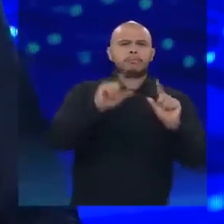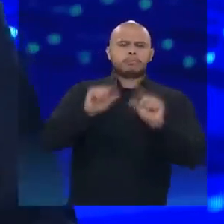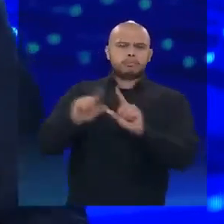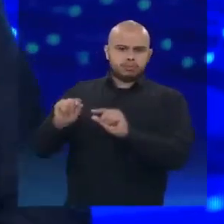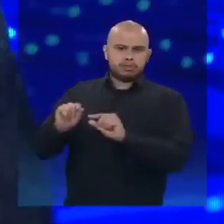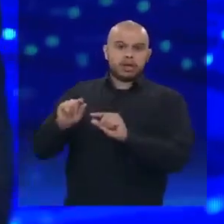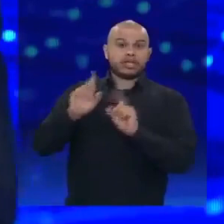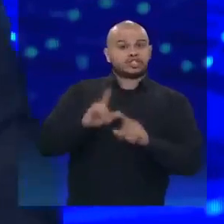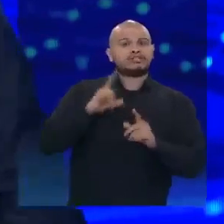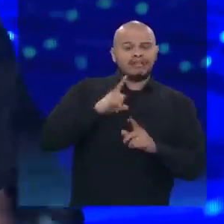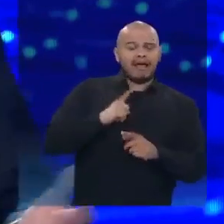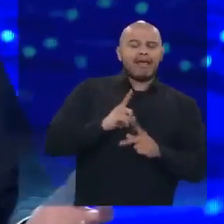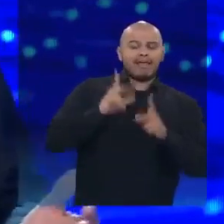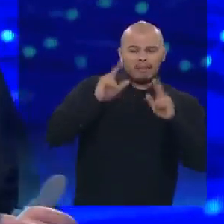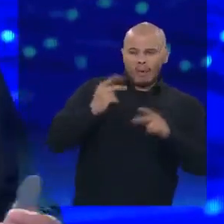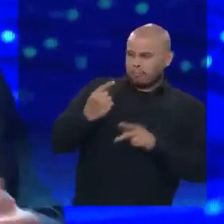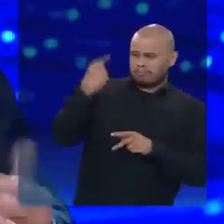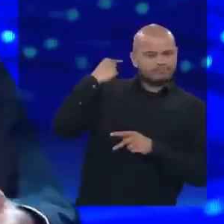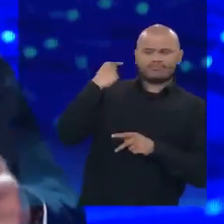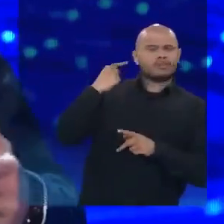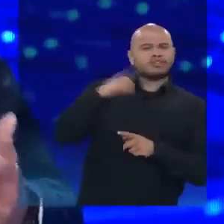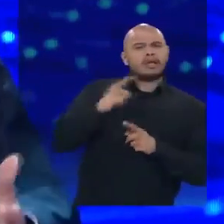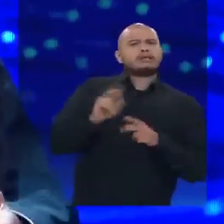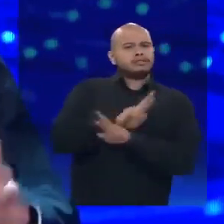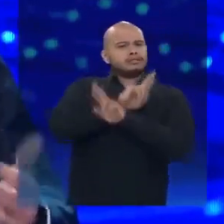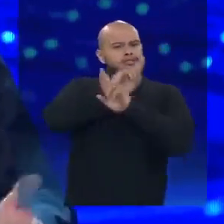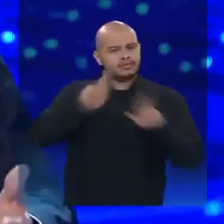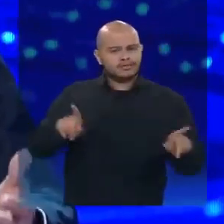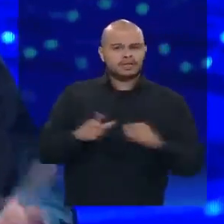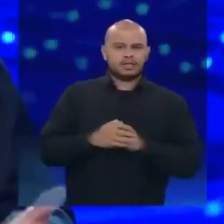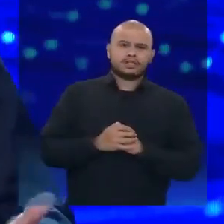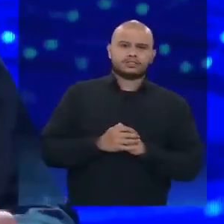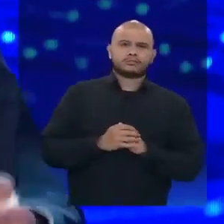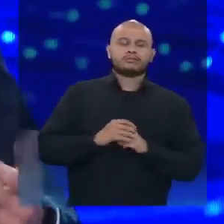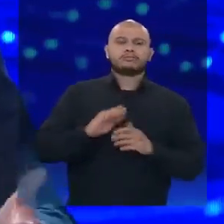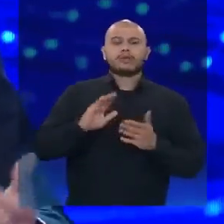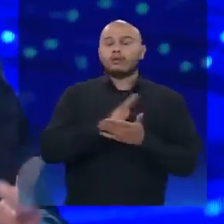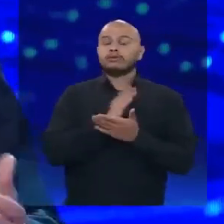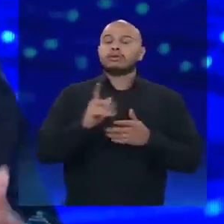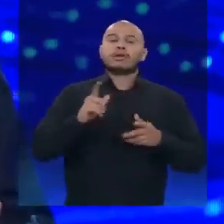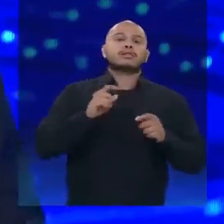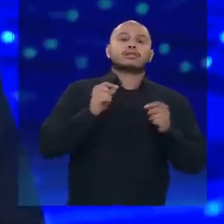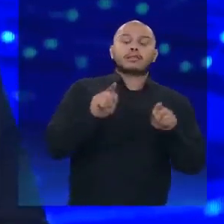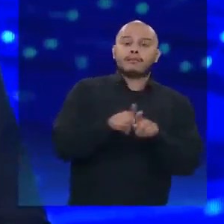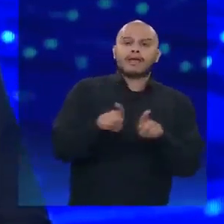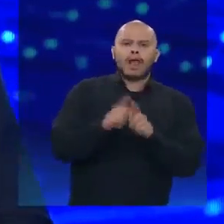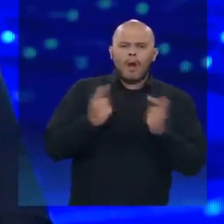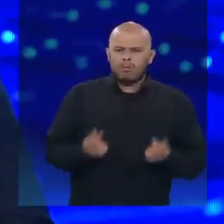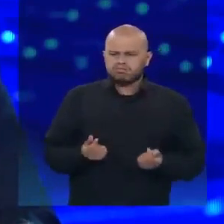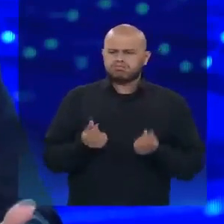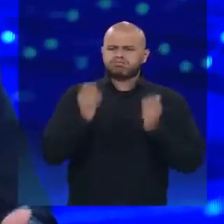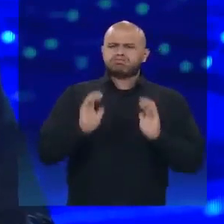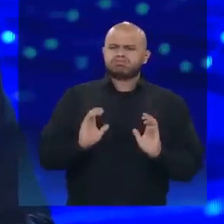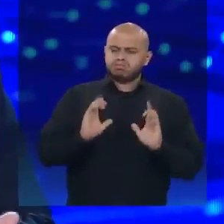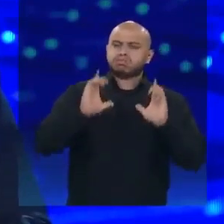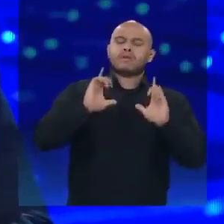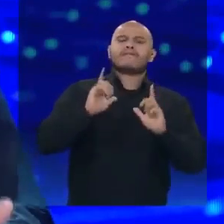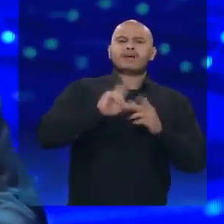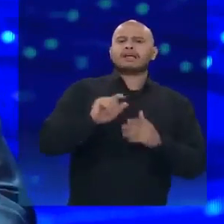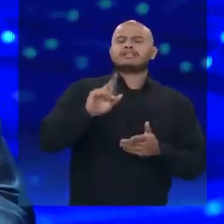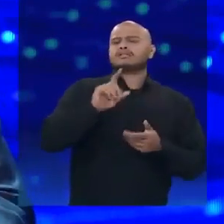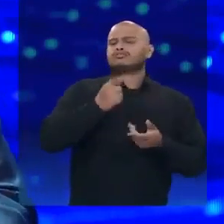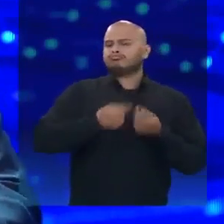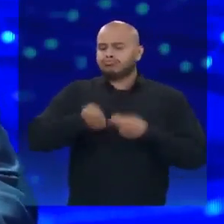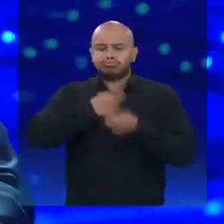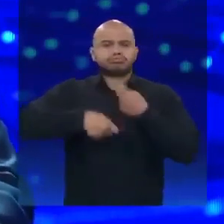fizeram no passado. O outro lado, muitas vezes, fala em taxar grandes fortunas. Isso faz um capital, vai embora. Ou seja, o nosso